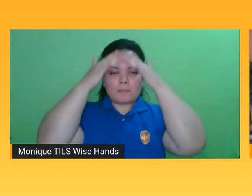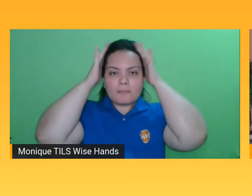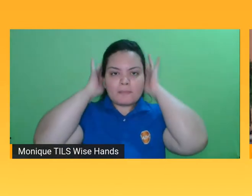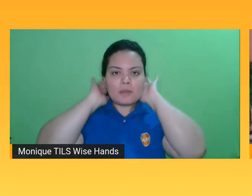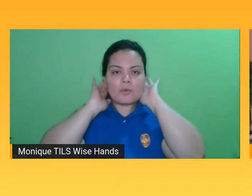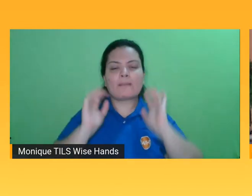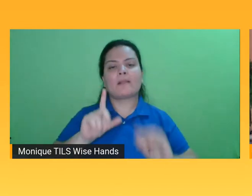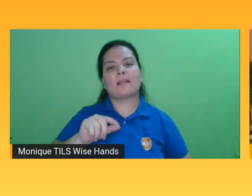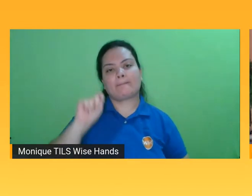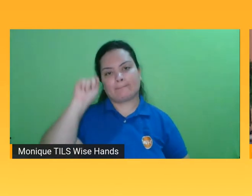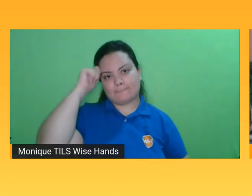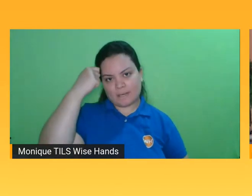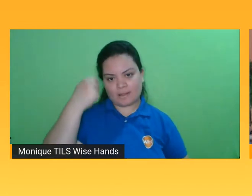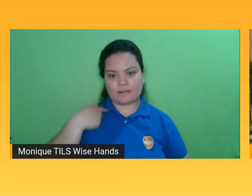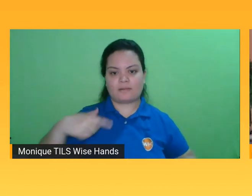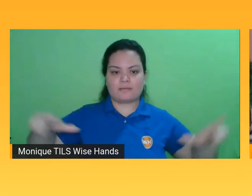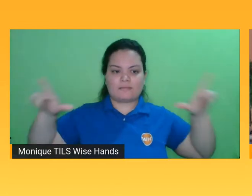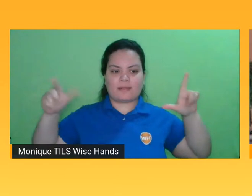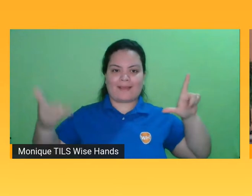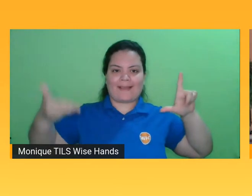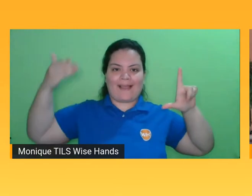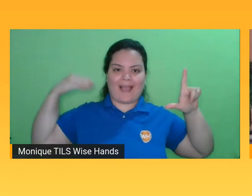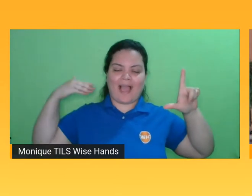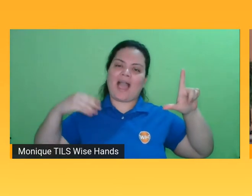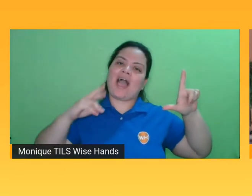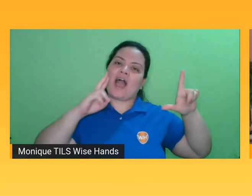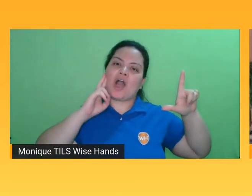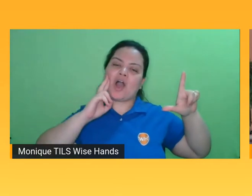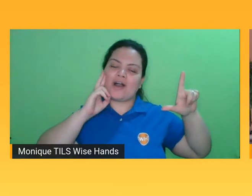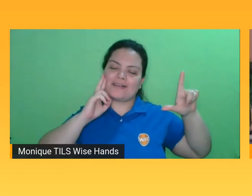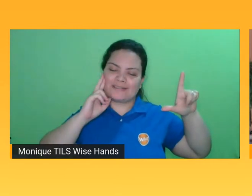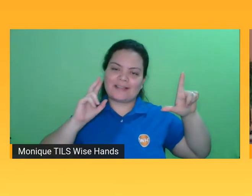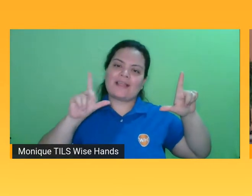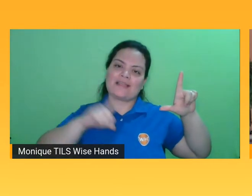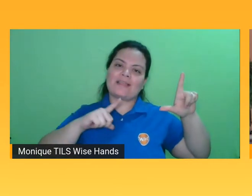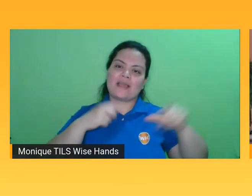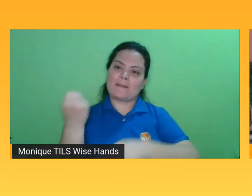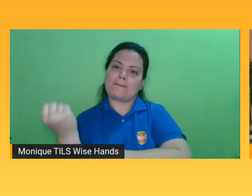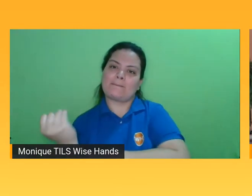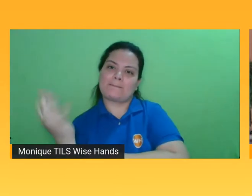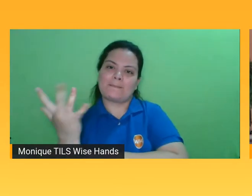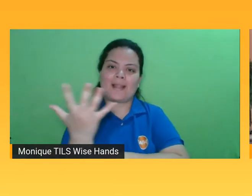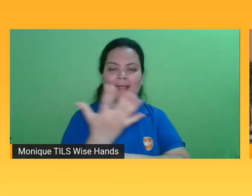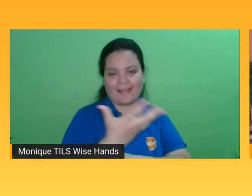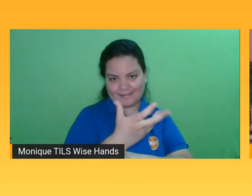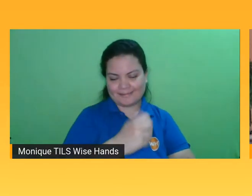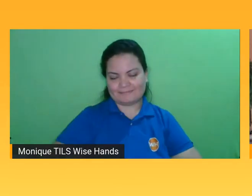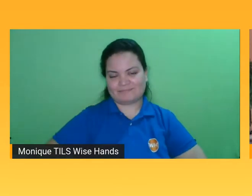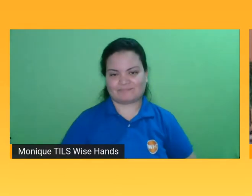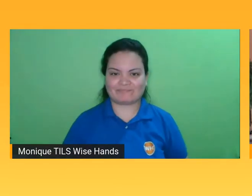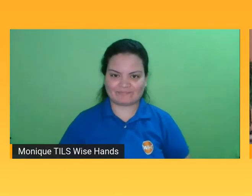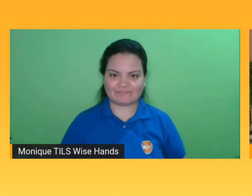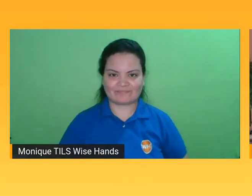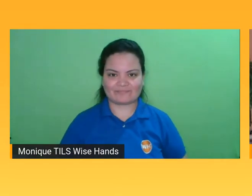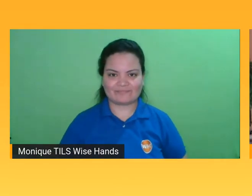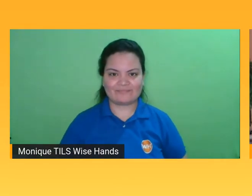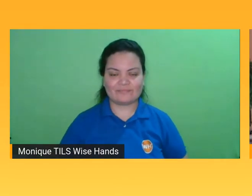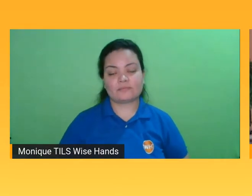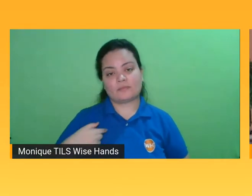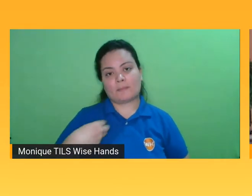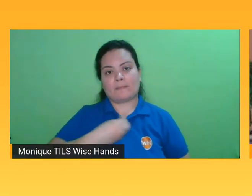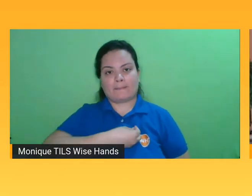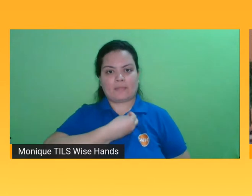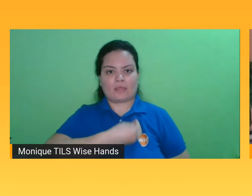e eu estou num fundo rosa com plantas e livros. Bem, eu tenho vivido o mercado